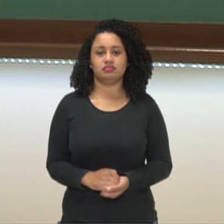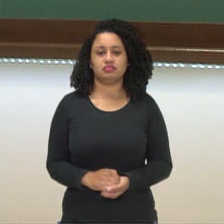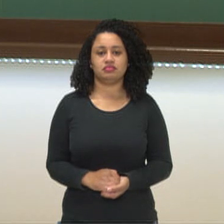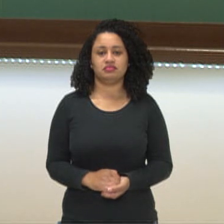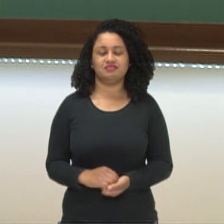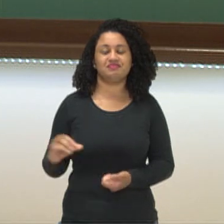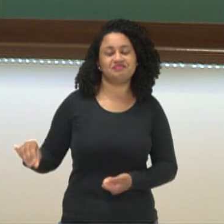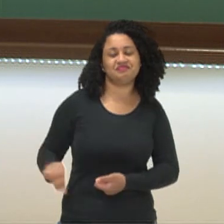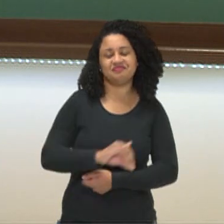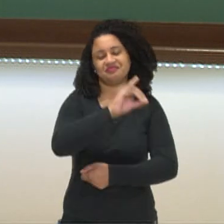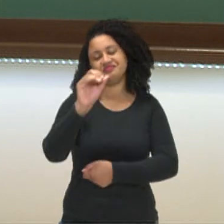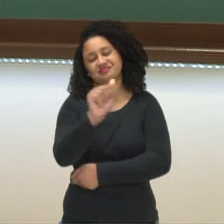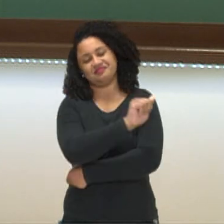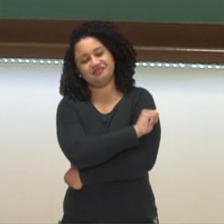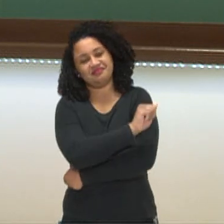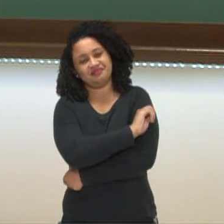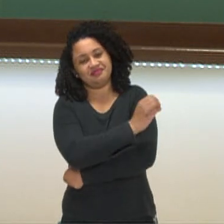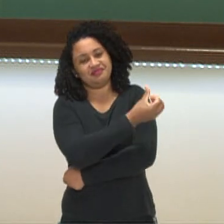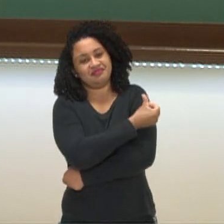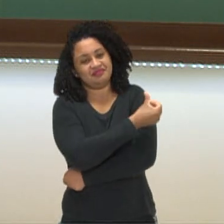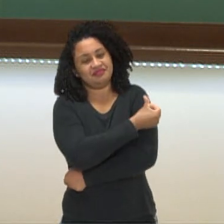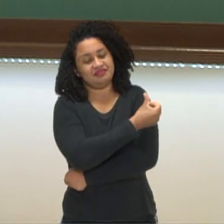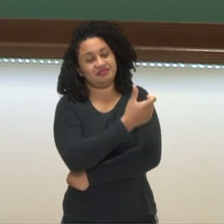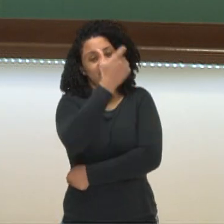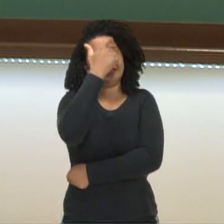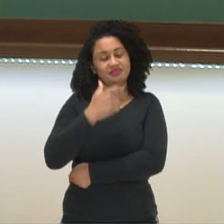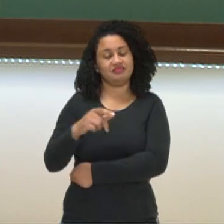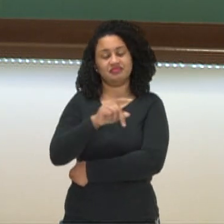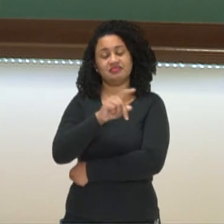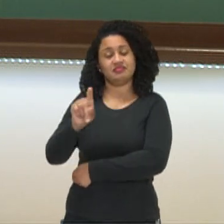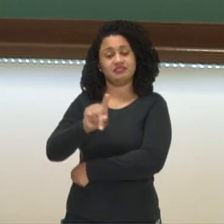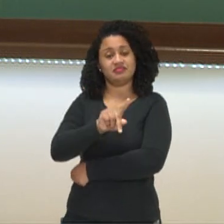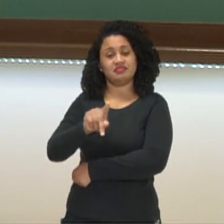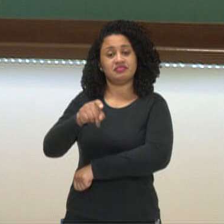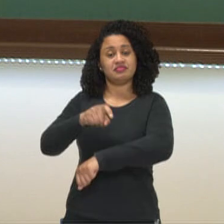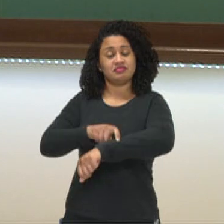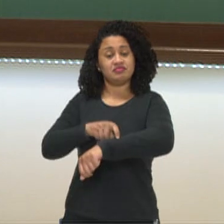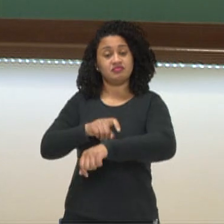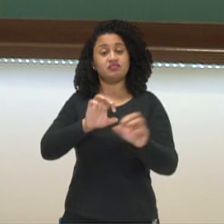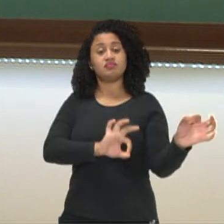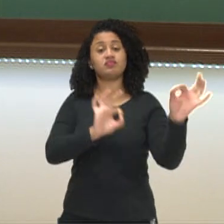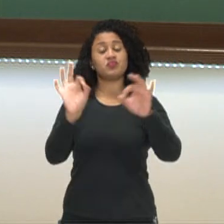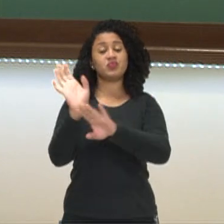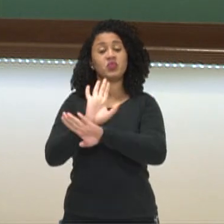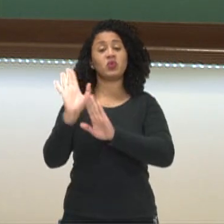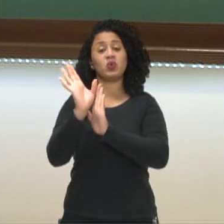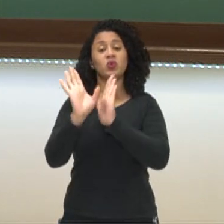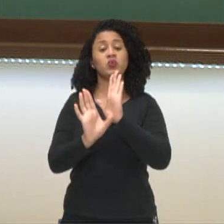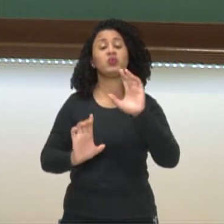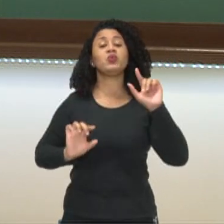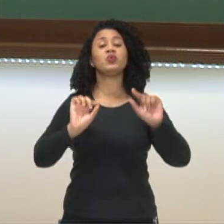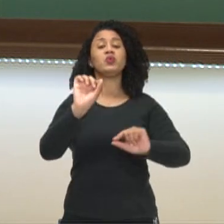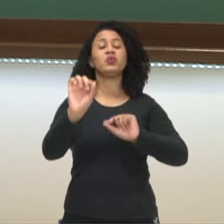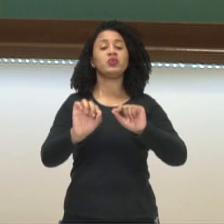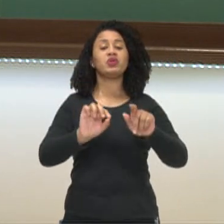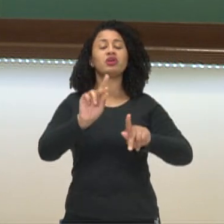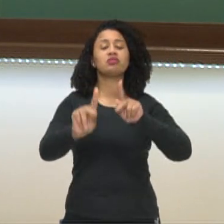Olá estudantes do sexto ano, eu sou o professor Roberto Falcione. Neste vídeo vamos falar sobre